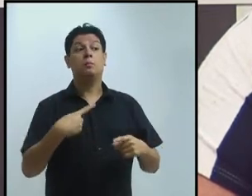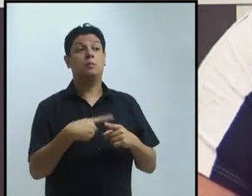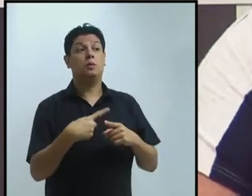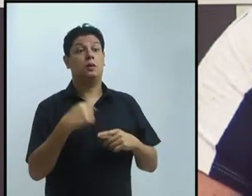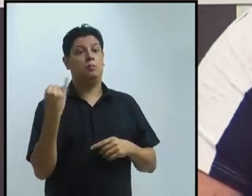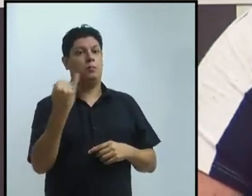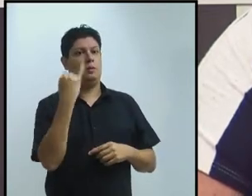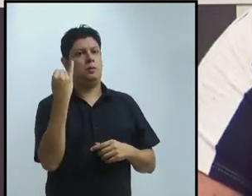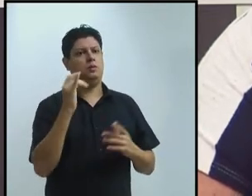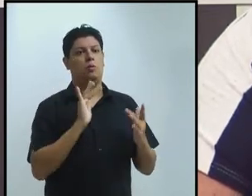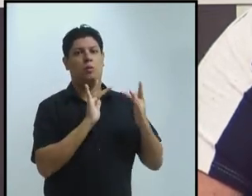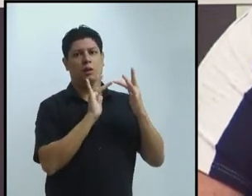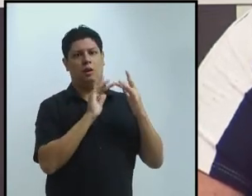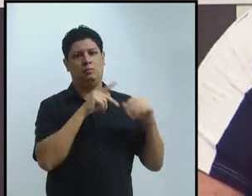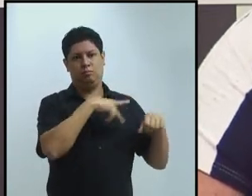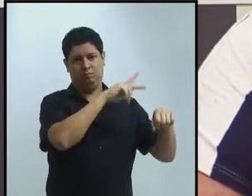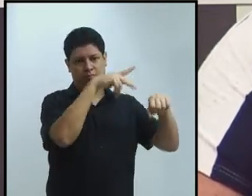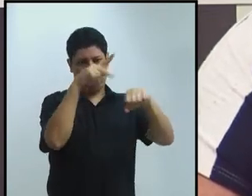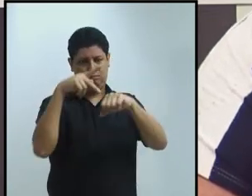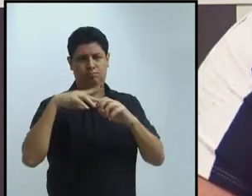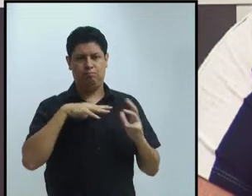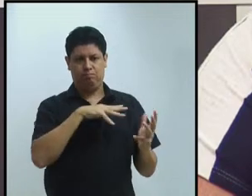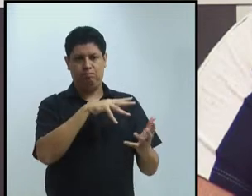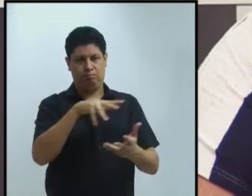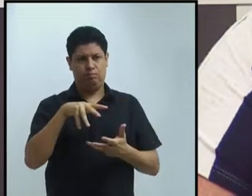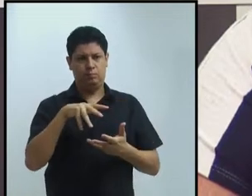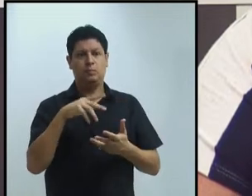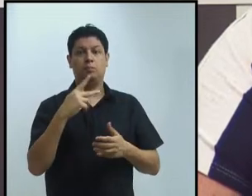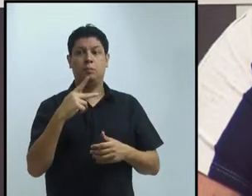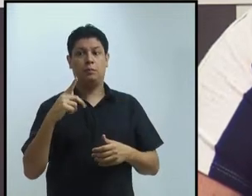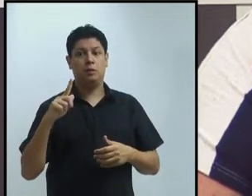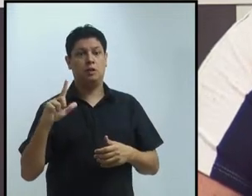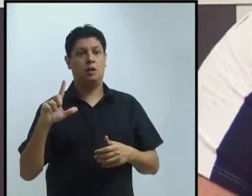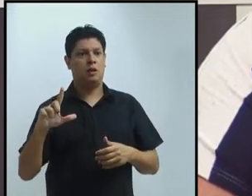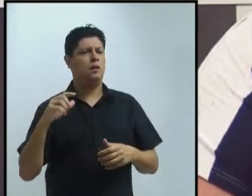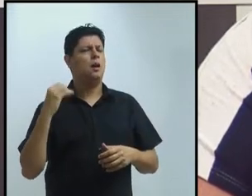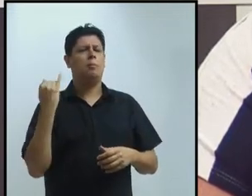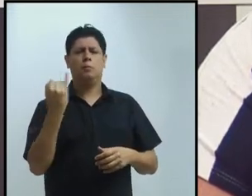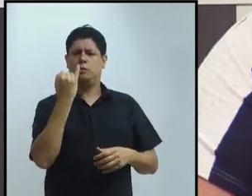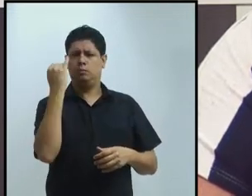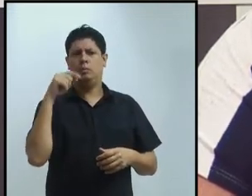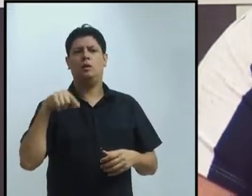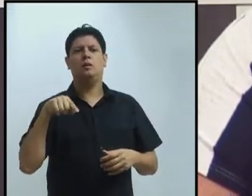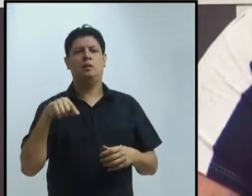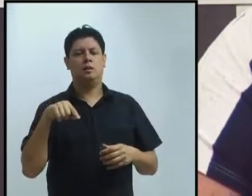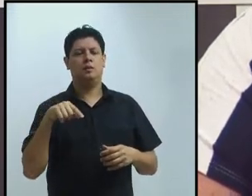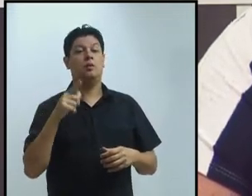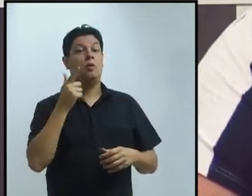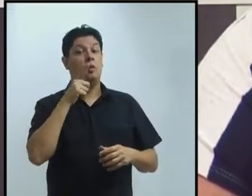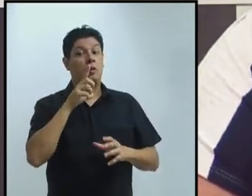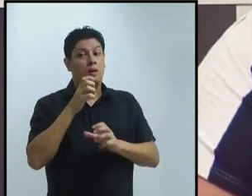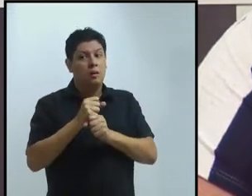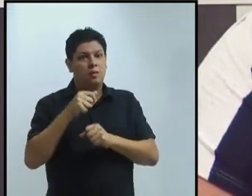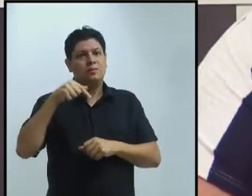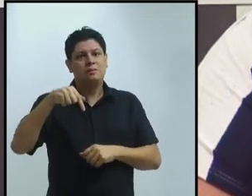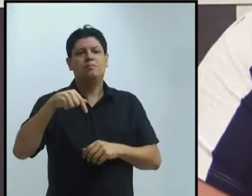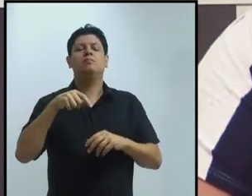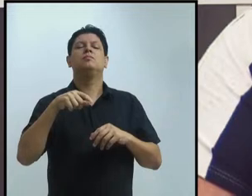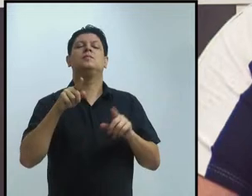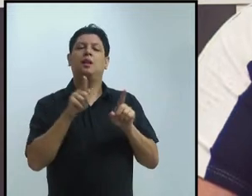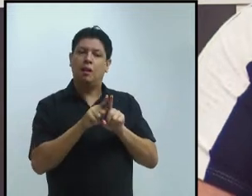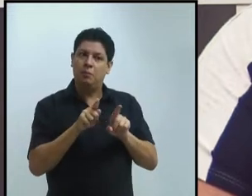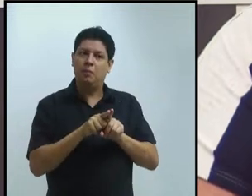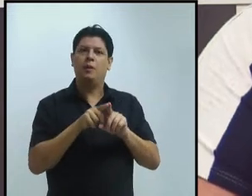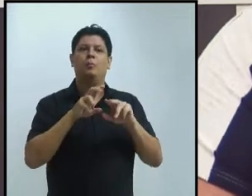como chegar na nota sete sem um empenho nosso nesse sentido. e também o quanto a